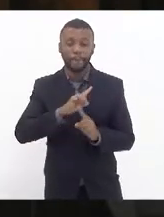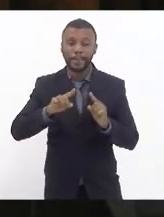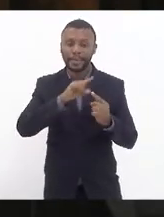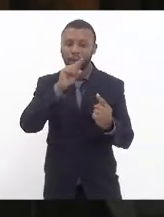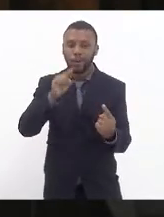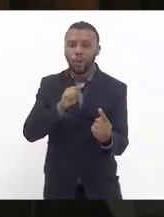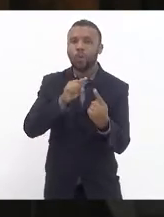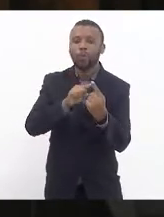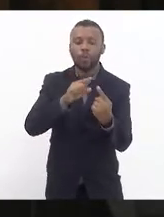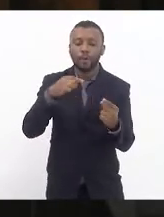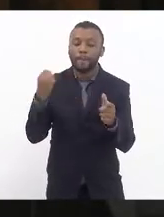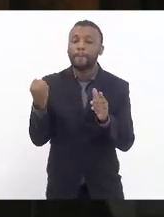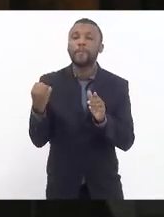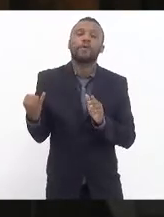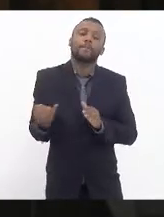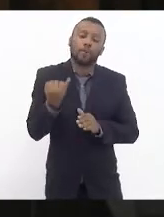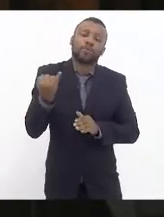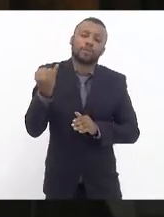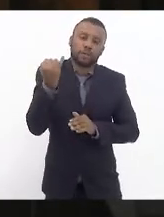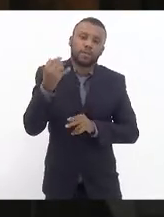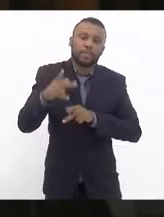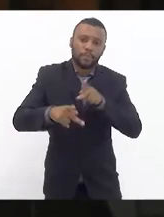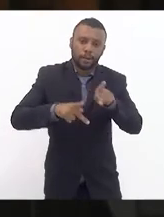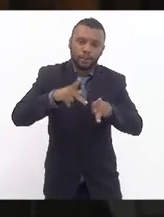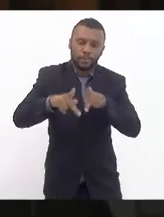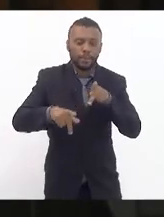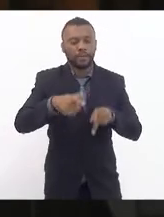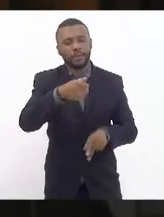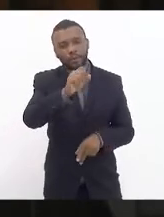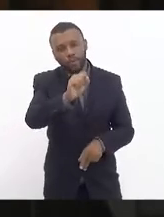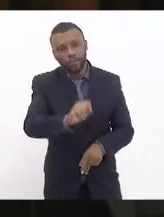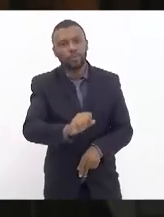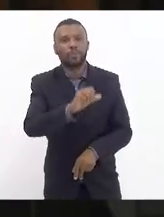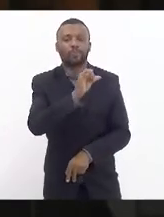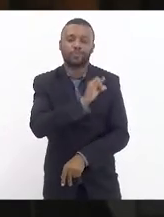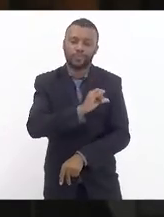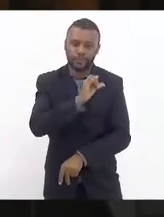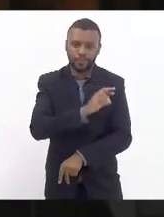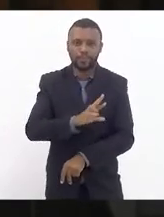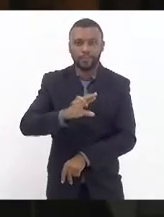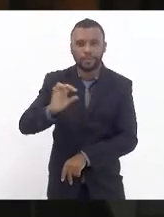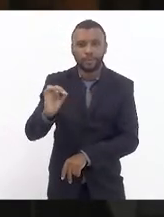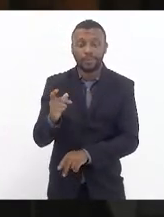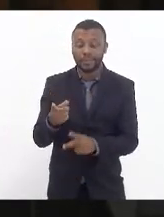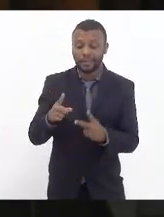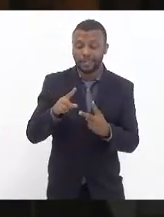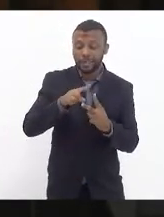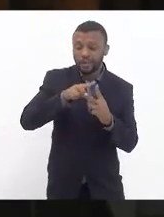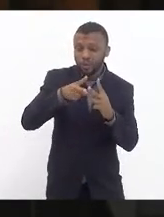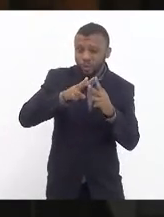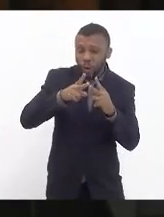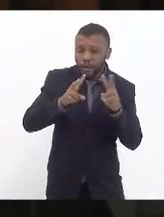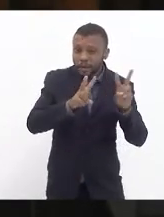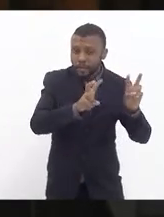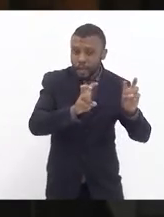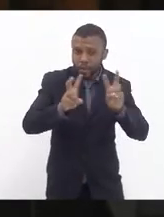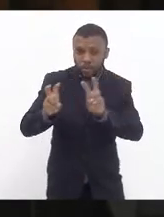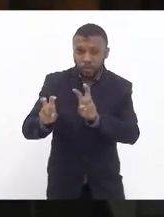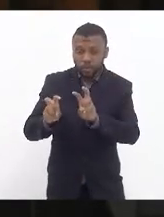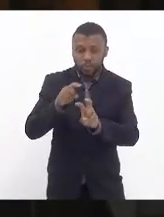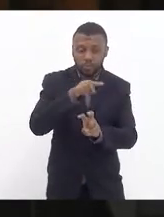sim, de grande importância para a população do sul-fluminense, onde esses dois assuntos, não só o centro cirúrgico,